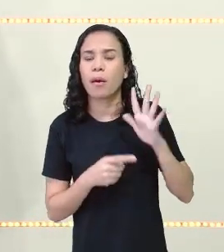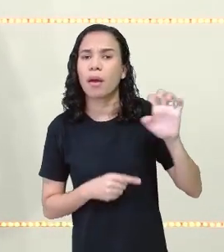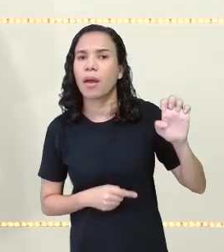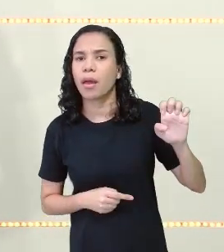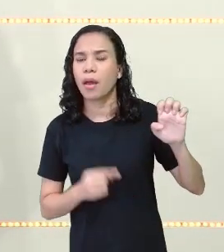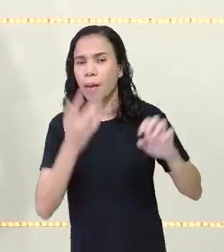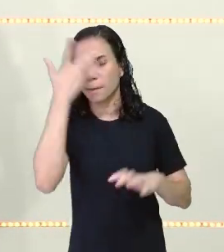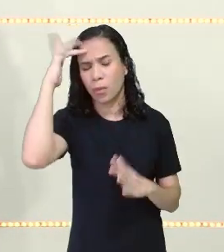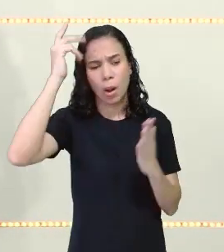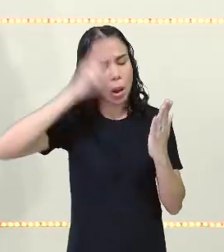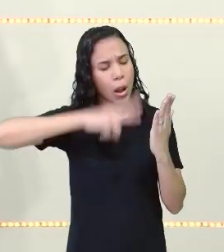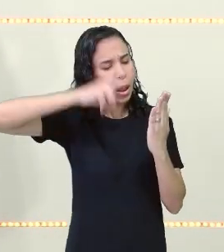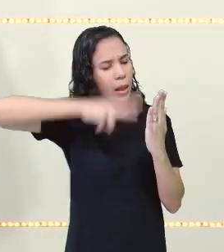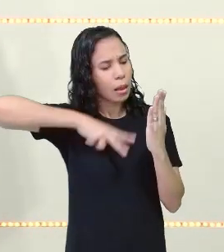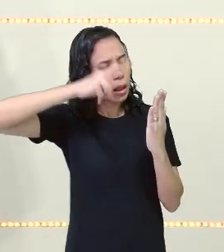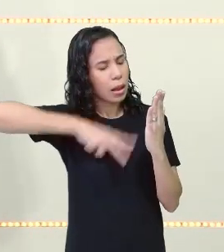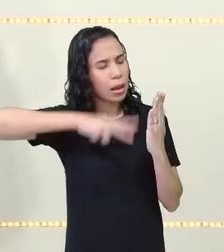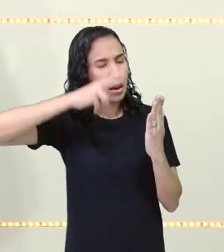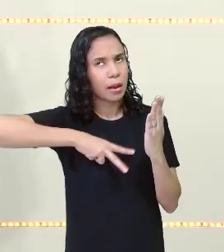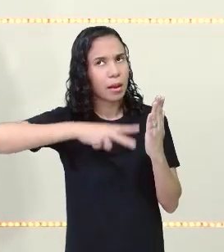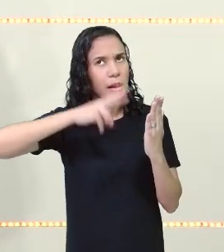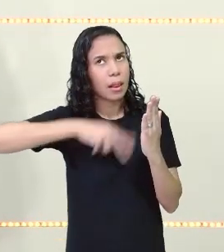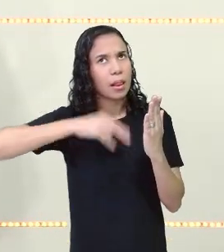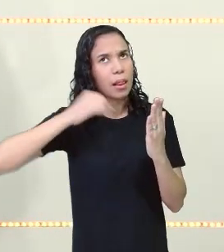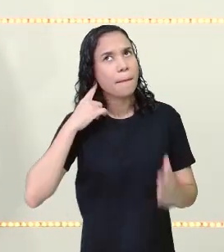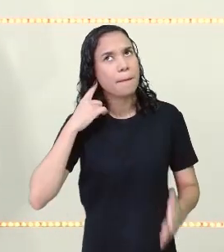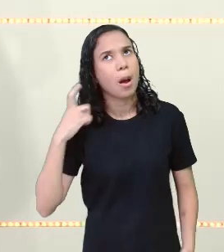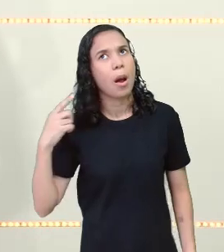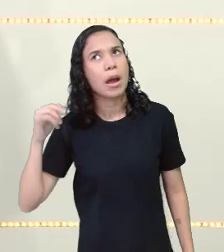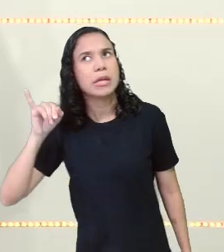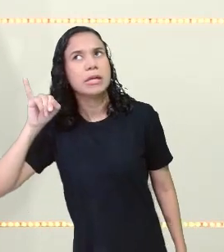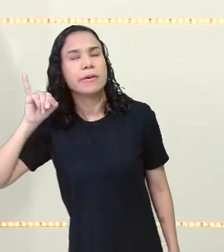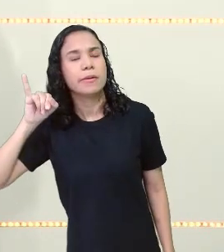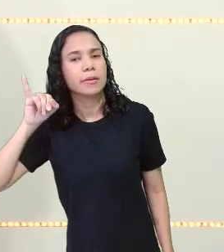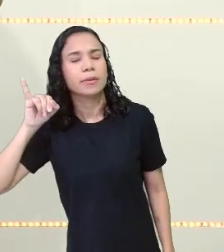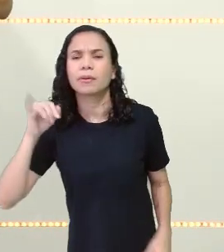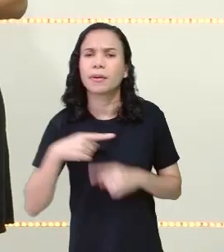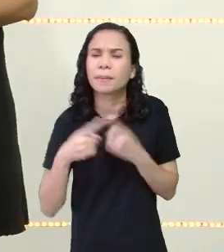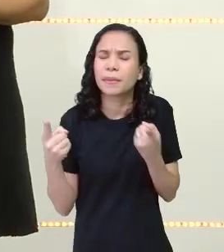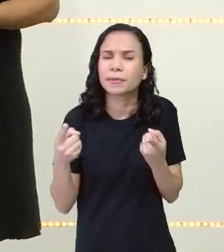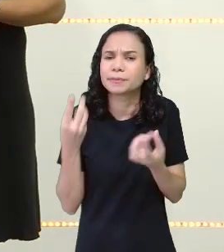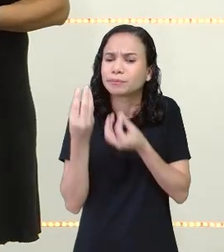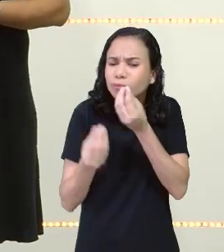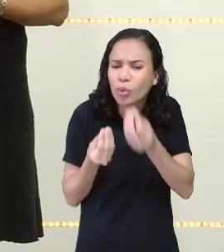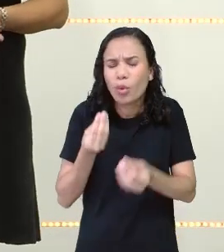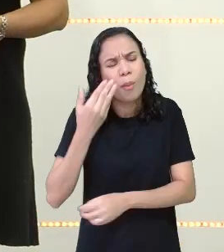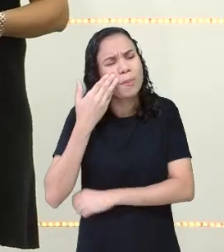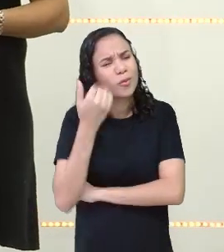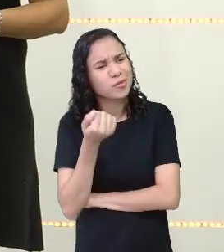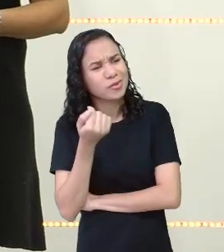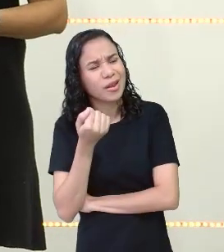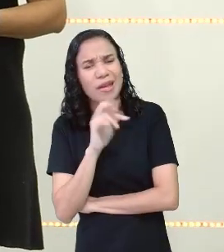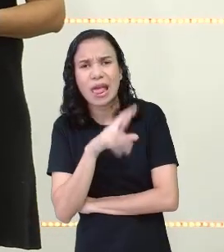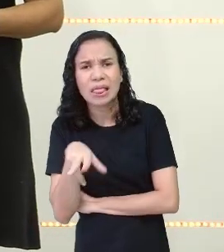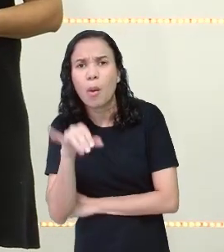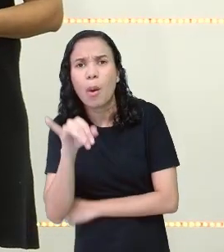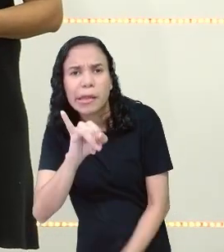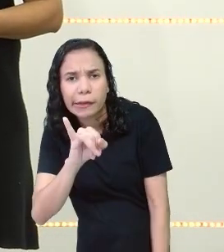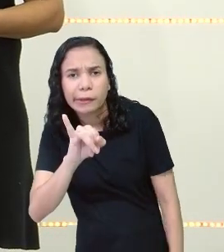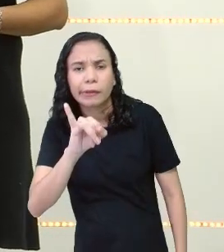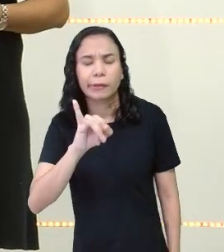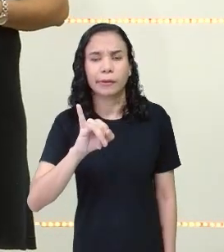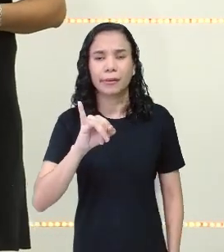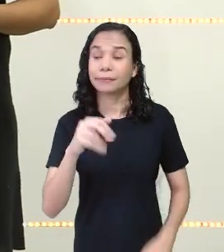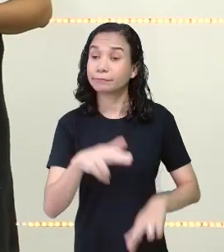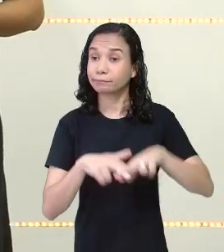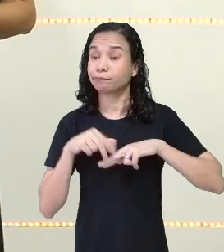ao lê-la, eu leio com som de I. Mas como é que eu sei que não é I? Não é